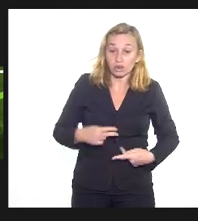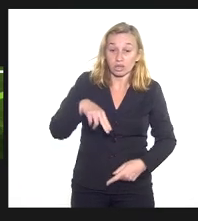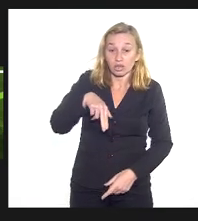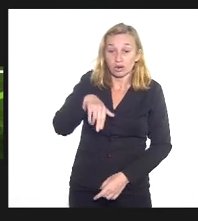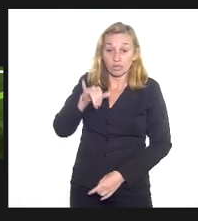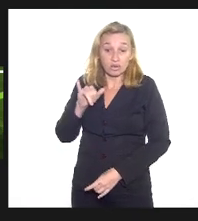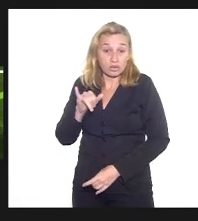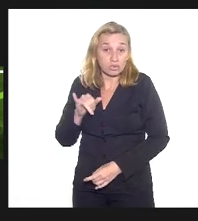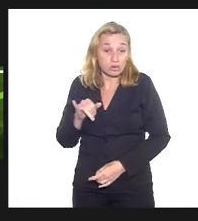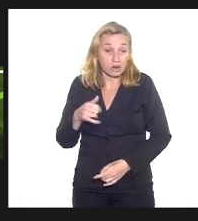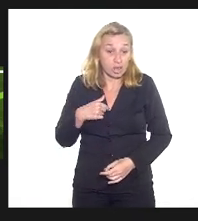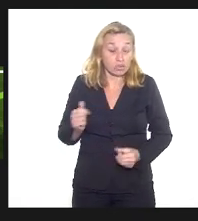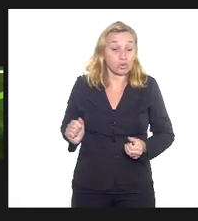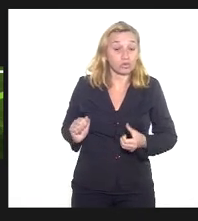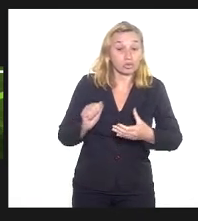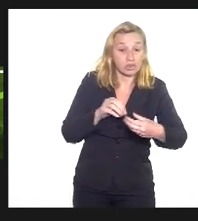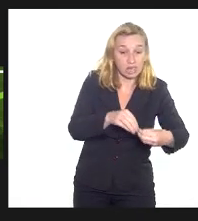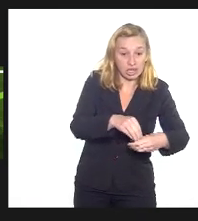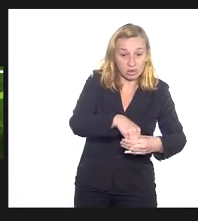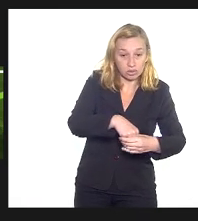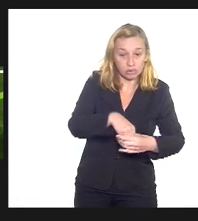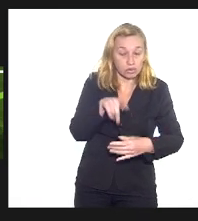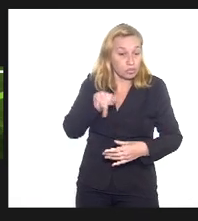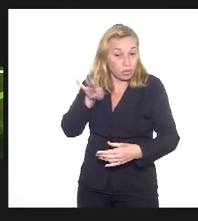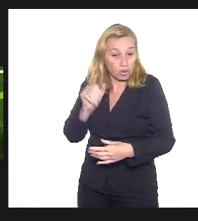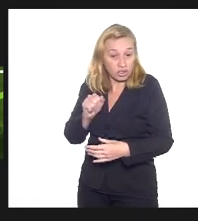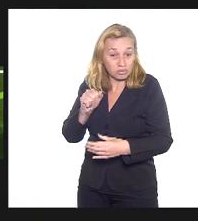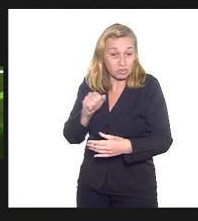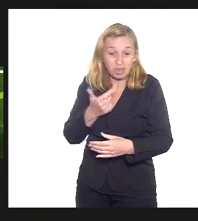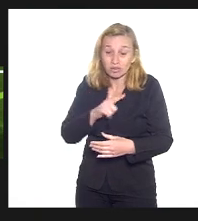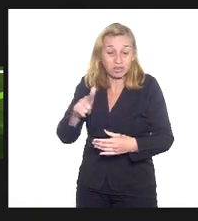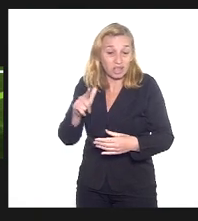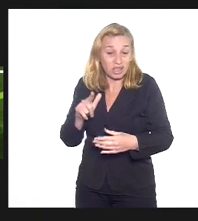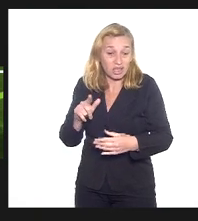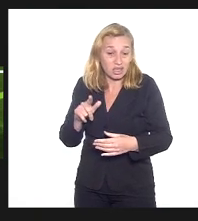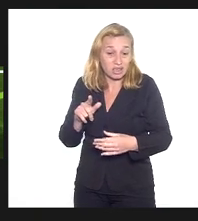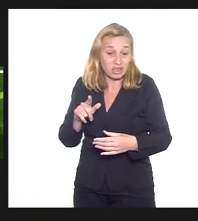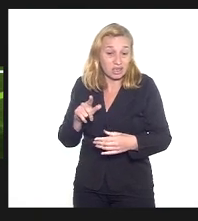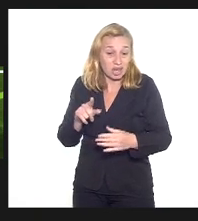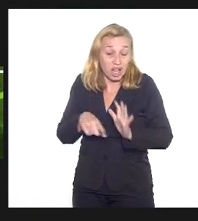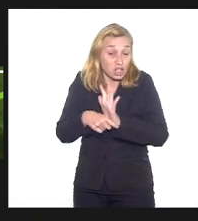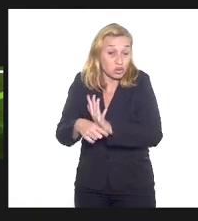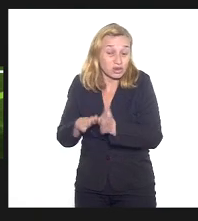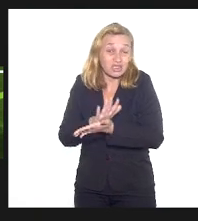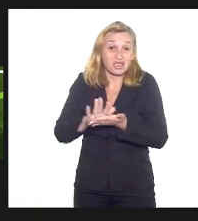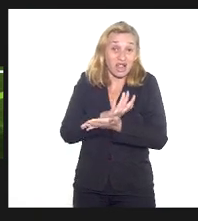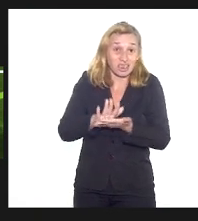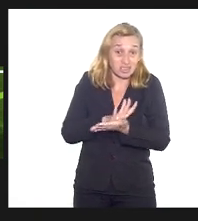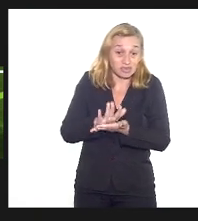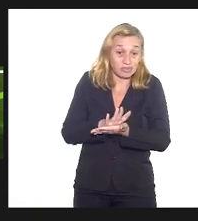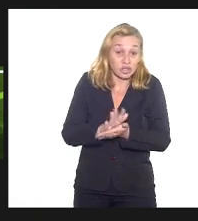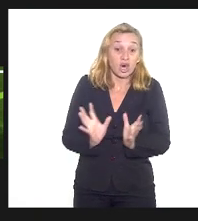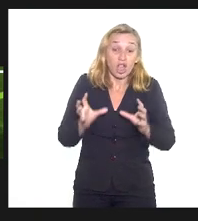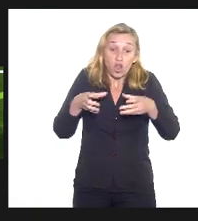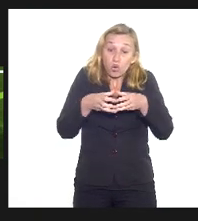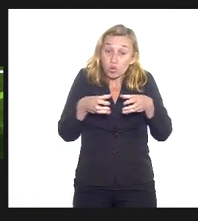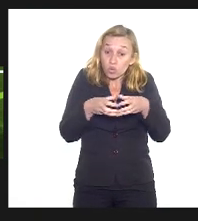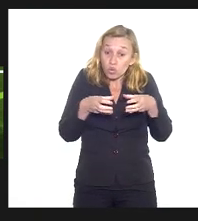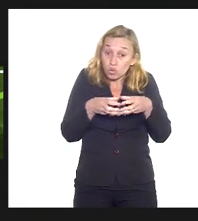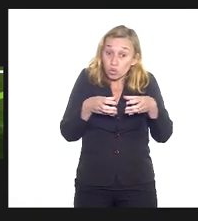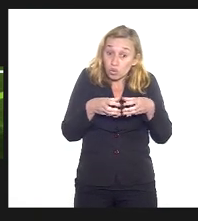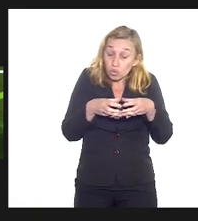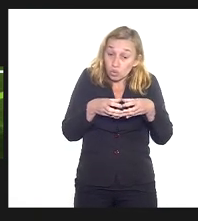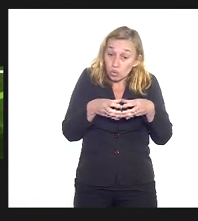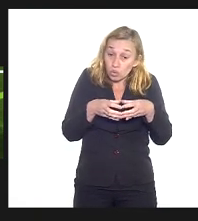programa só que é um programa também totalmente desassistido pelo poder público enfim é um grupo de vulnerabilidade que